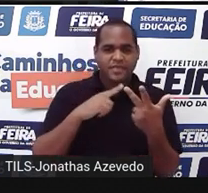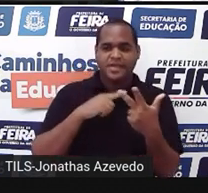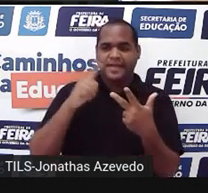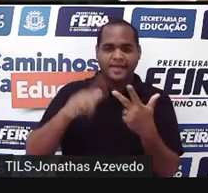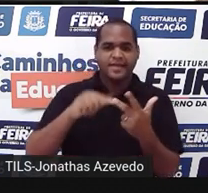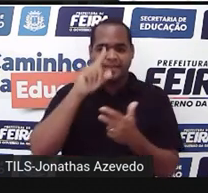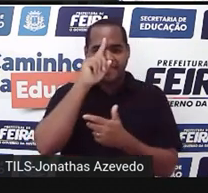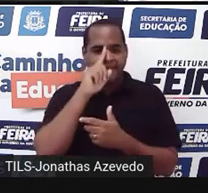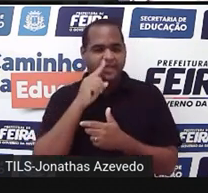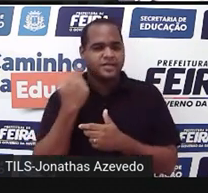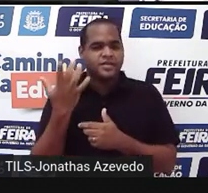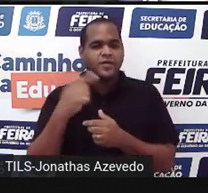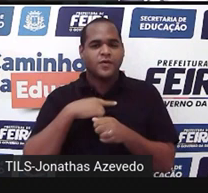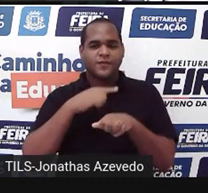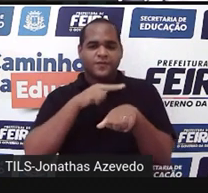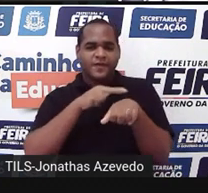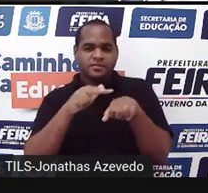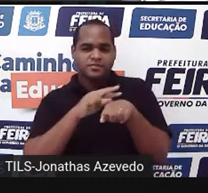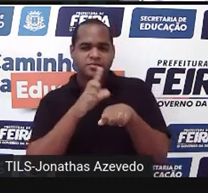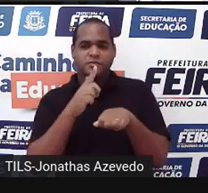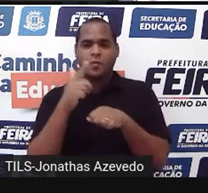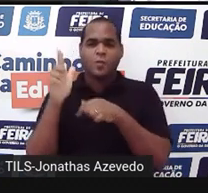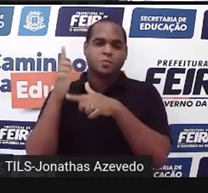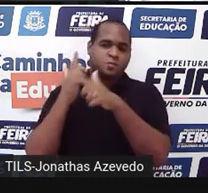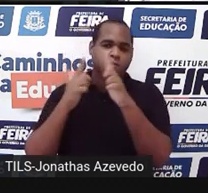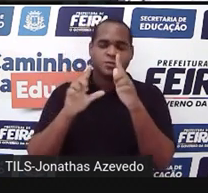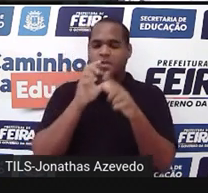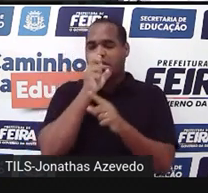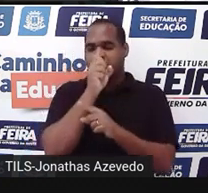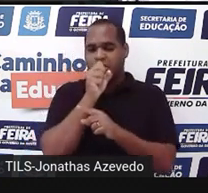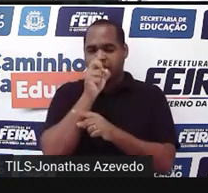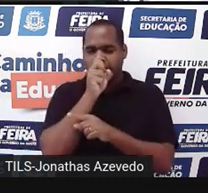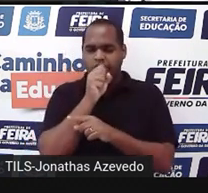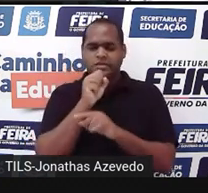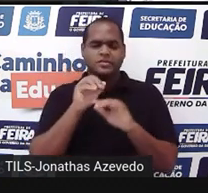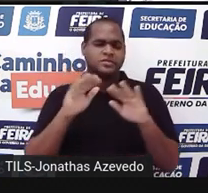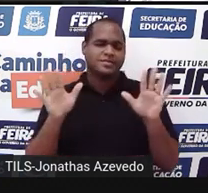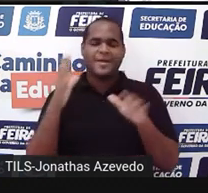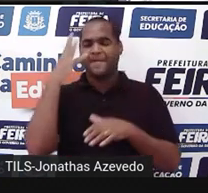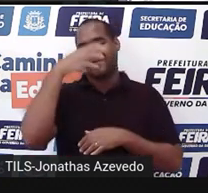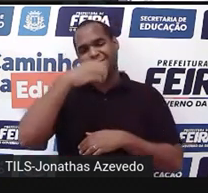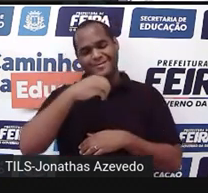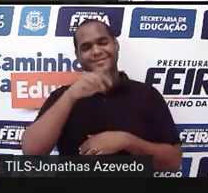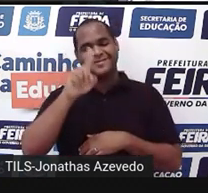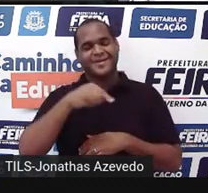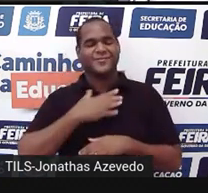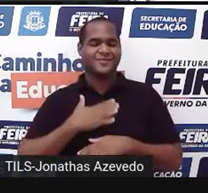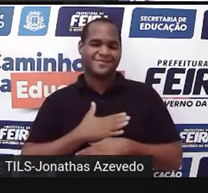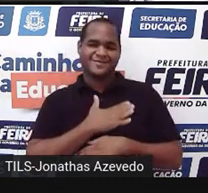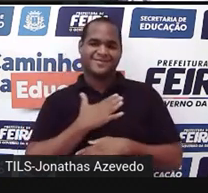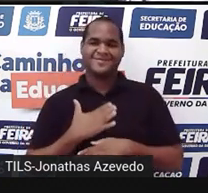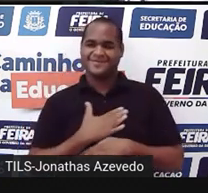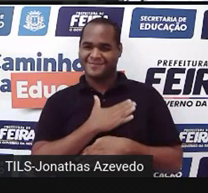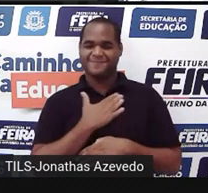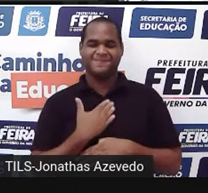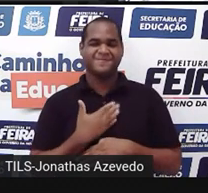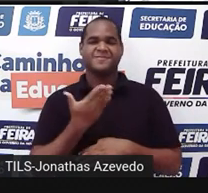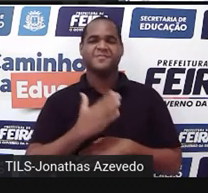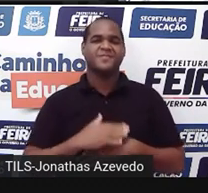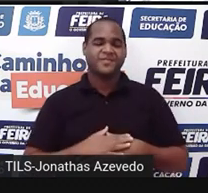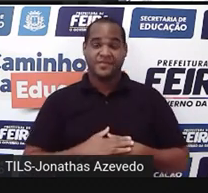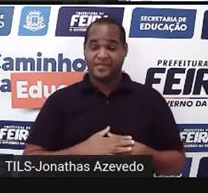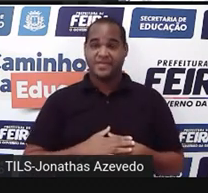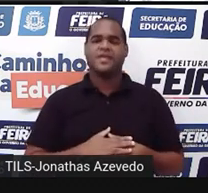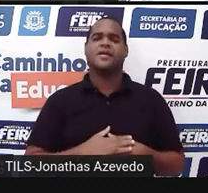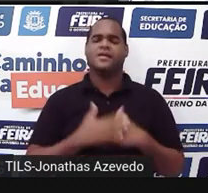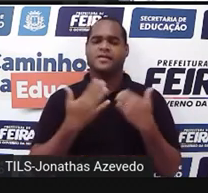em amarelo, outra em verde, outra ali em laranja, né? Bonitinho esse cubo aí, eu gostei. E aí